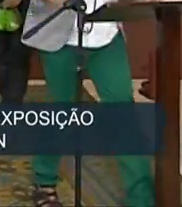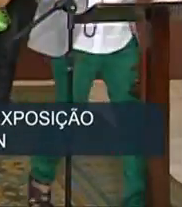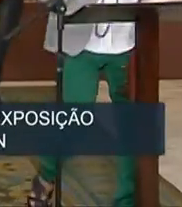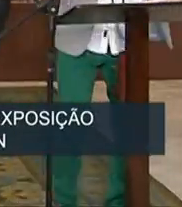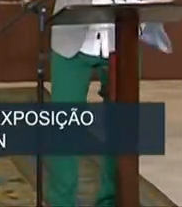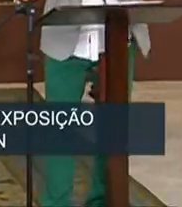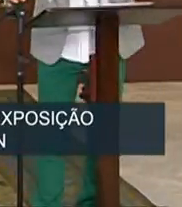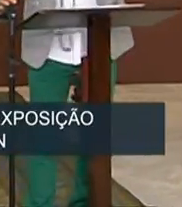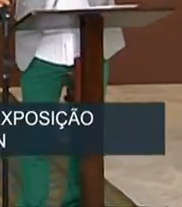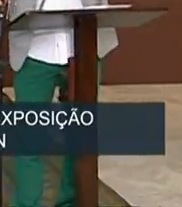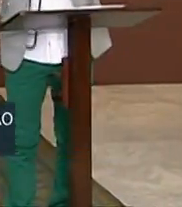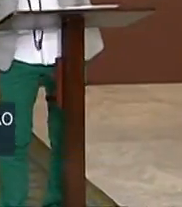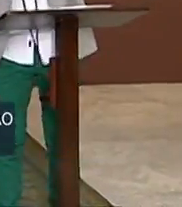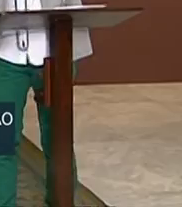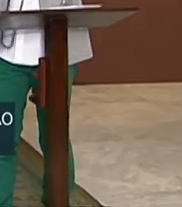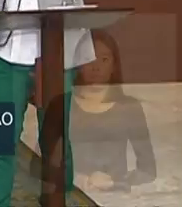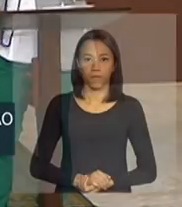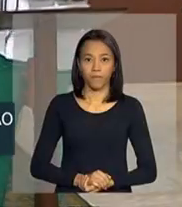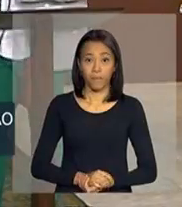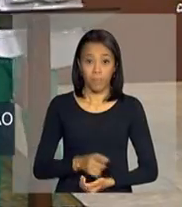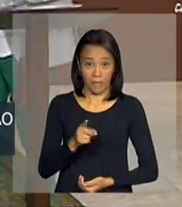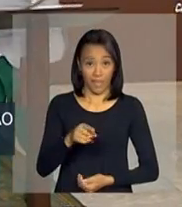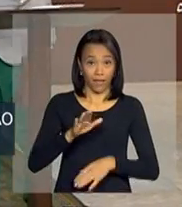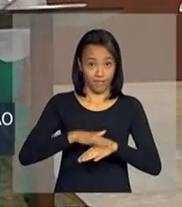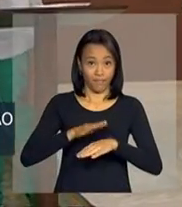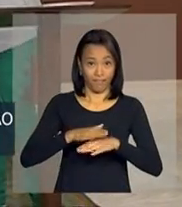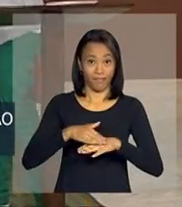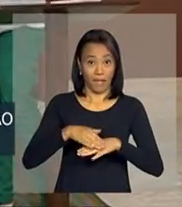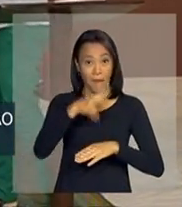Ela pediu que explicasse melhor.